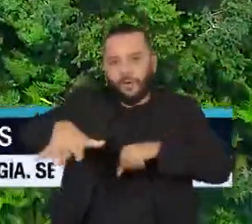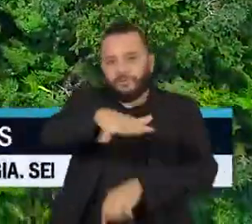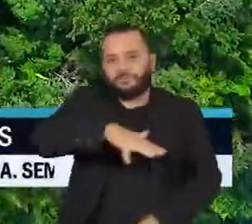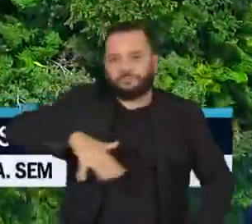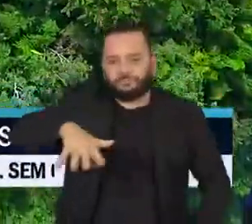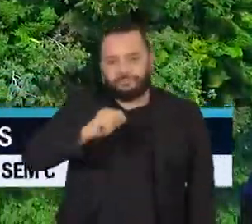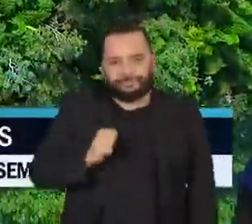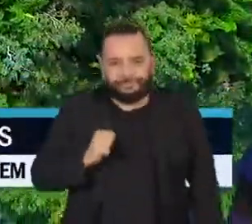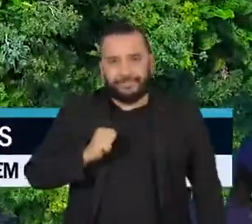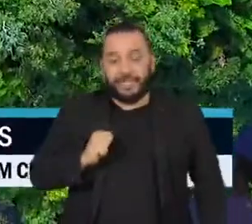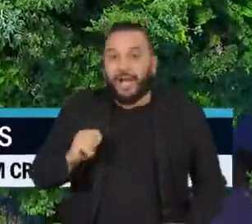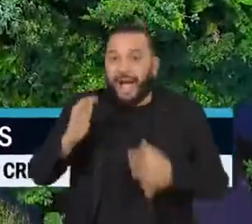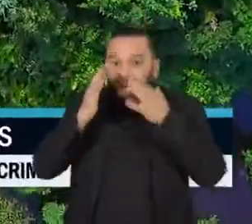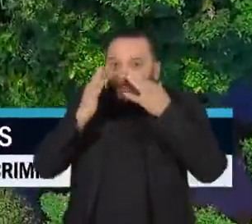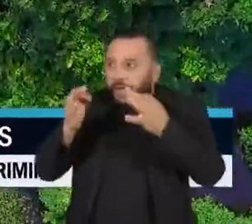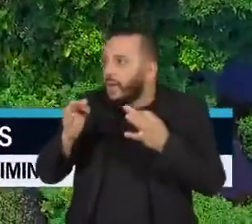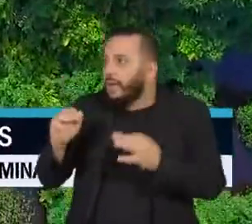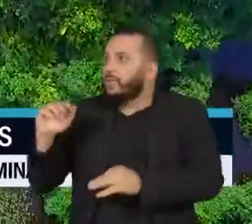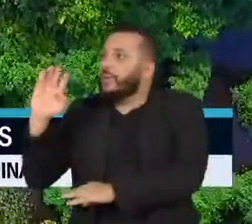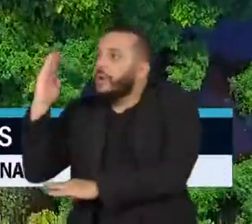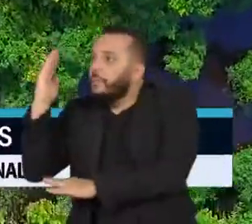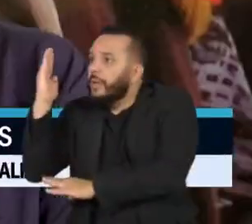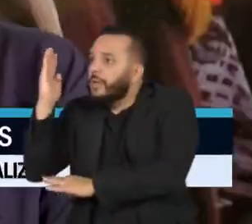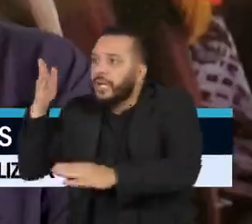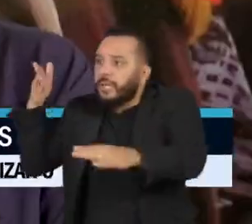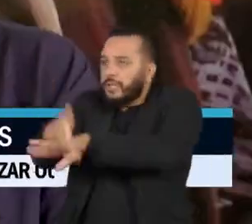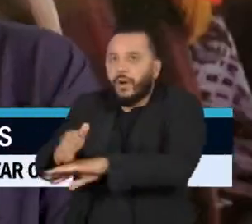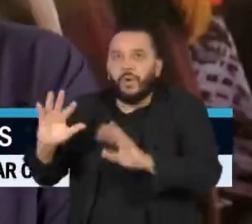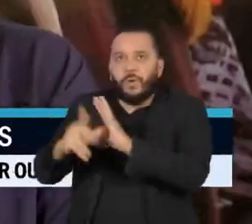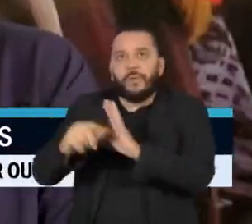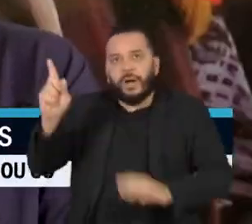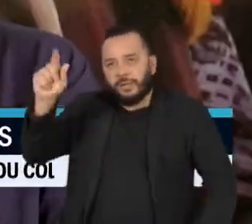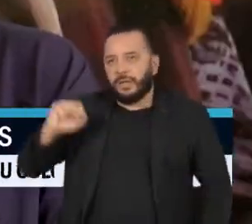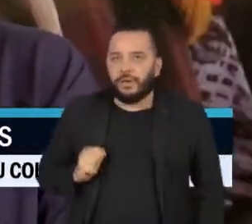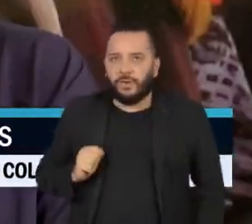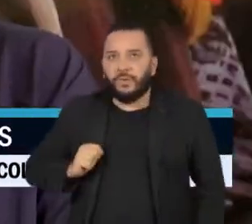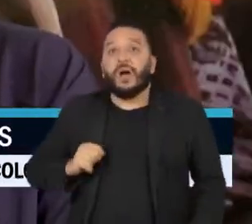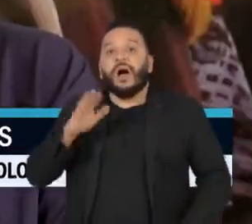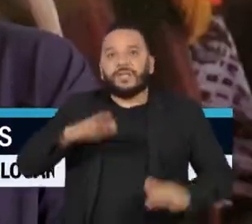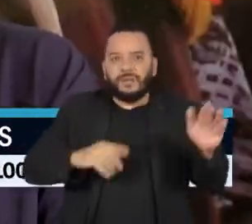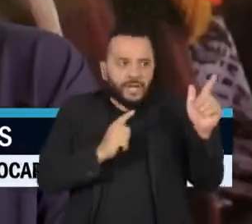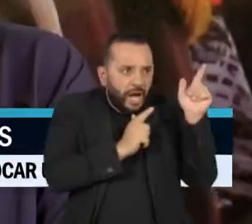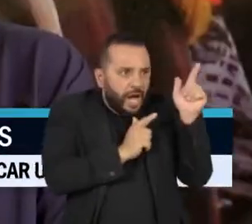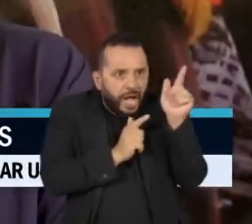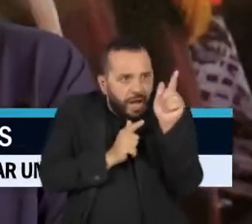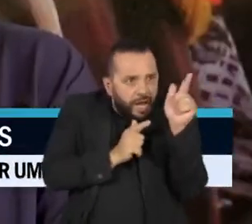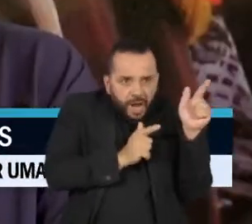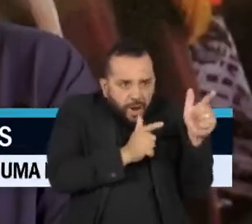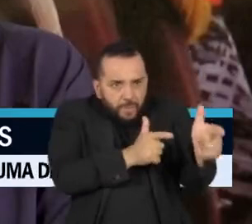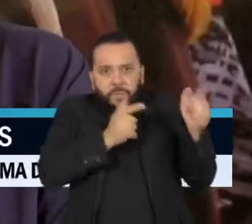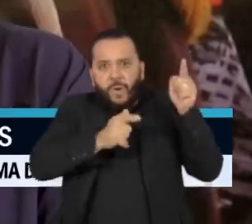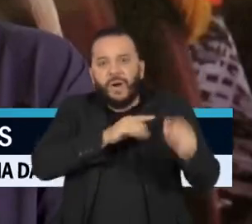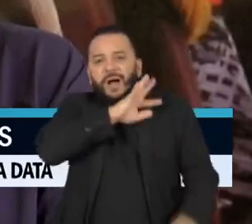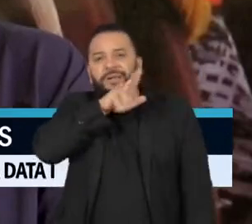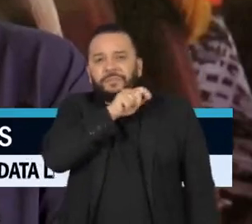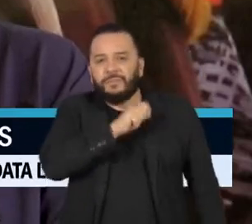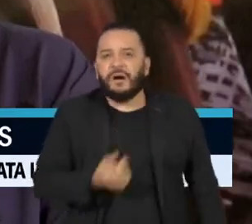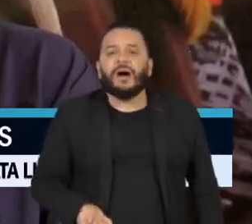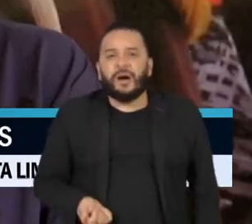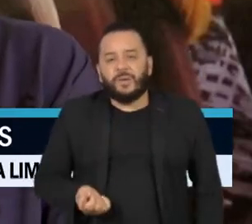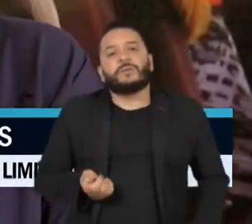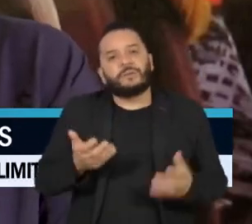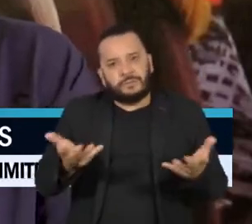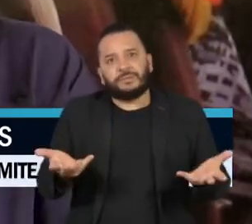atentos, que não entre os madeireiros, enfim. Às vezes também são caçadores de fora que adentram o